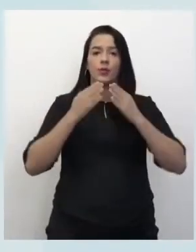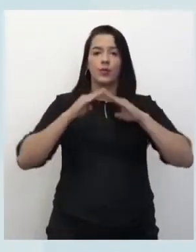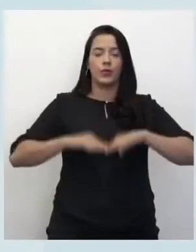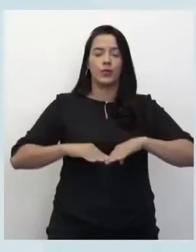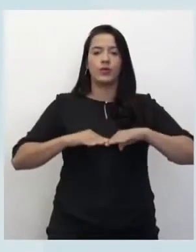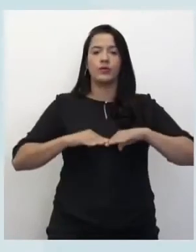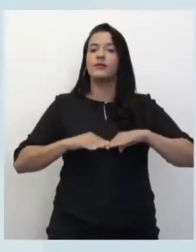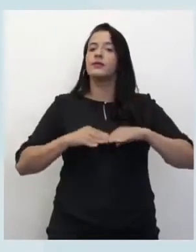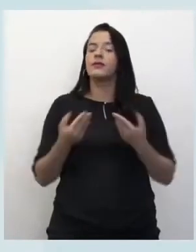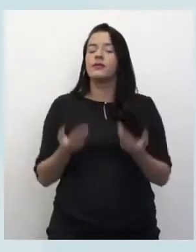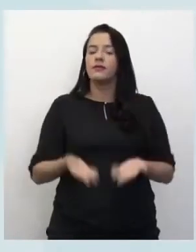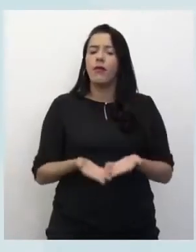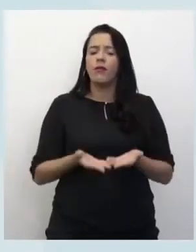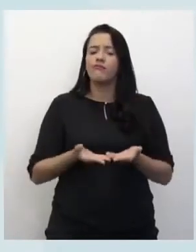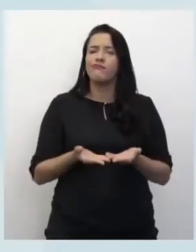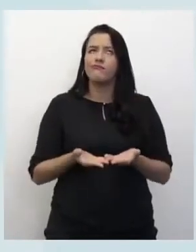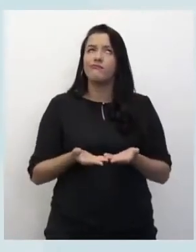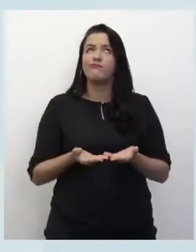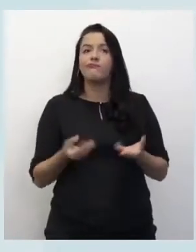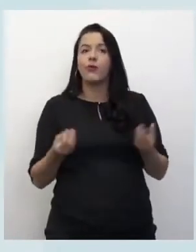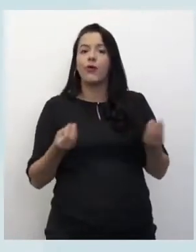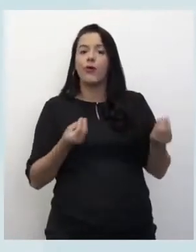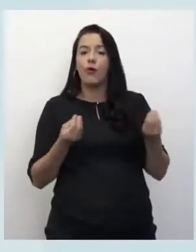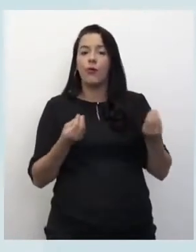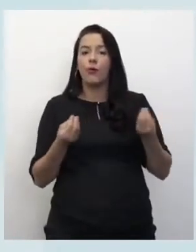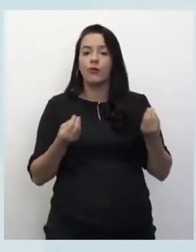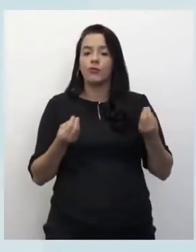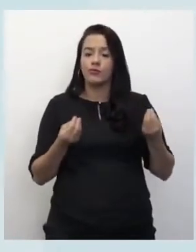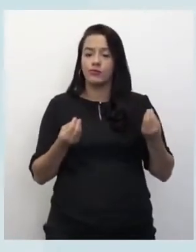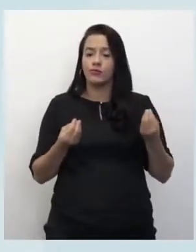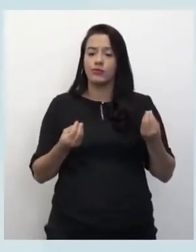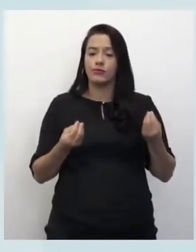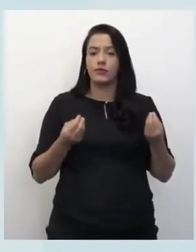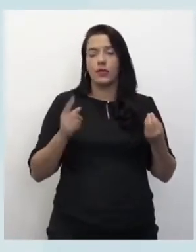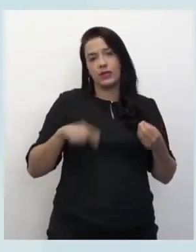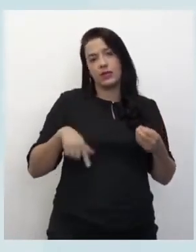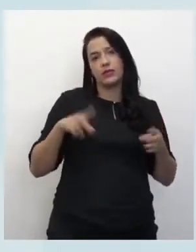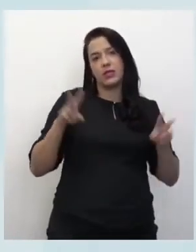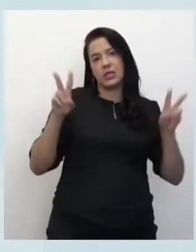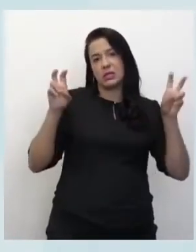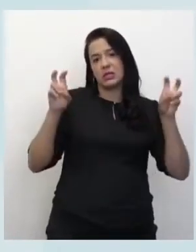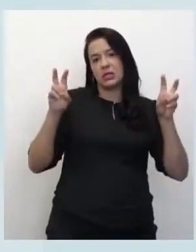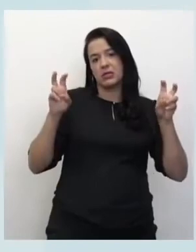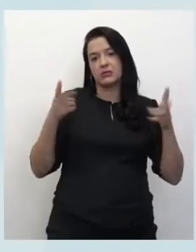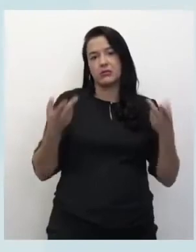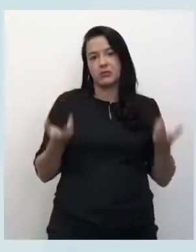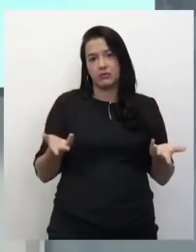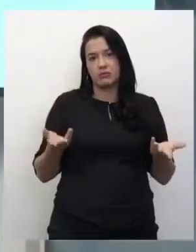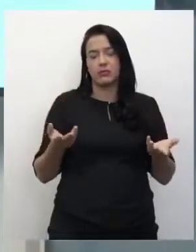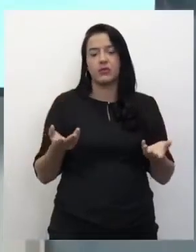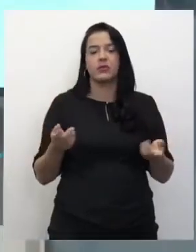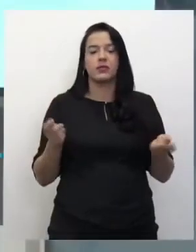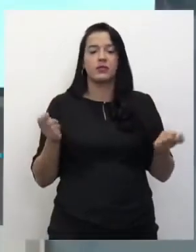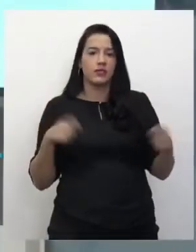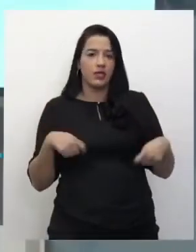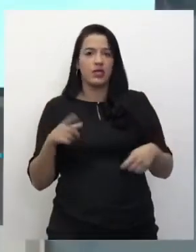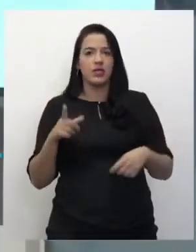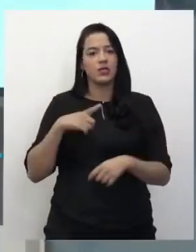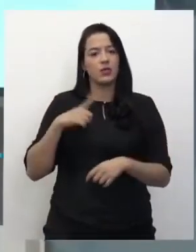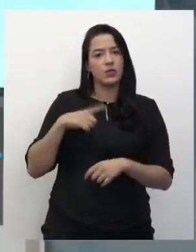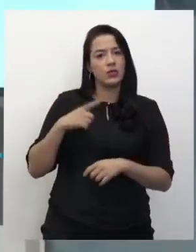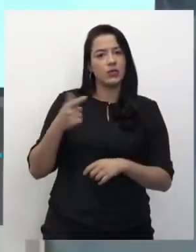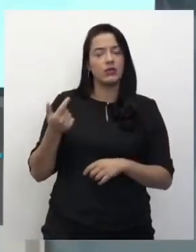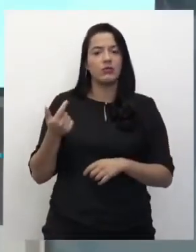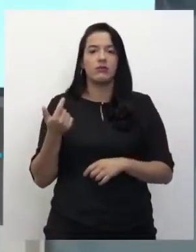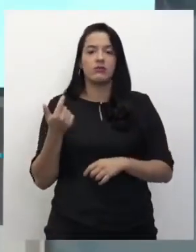possibilidades, né? Como será, né? Será que esse, entre aspas, novo normal existe? Existirá? Será que os